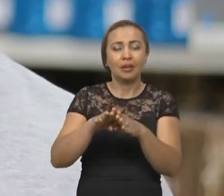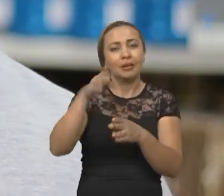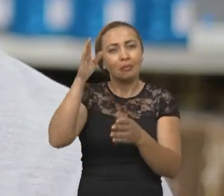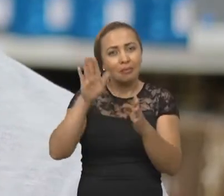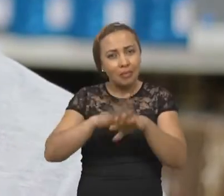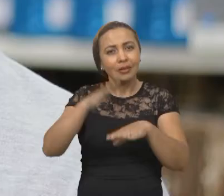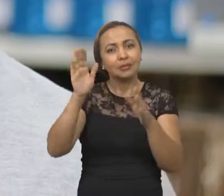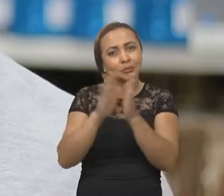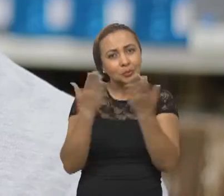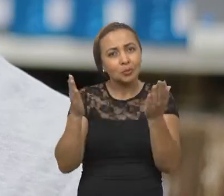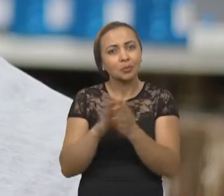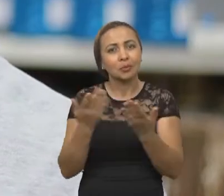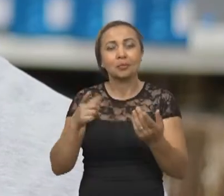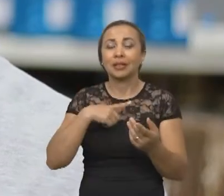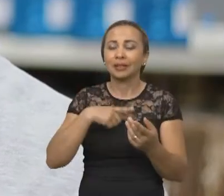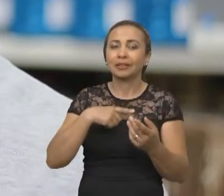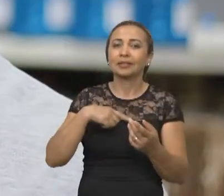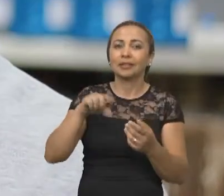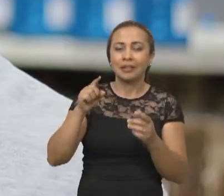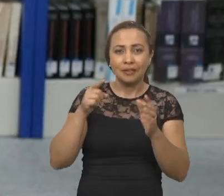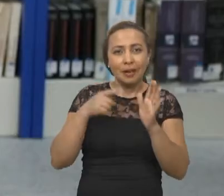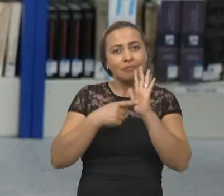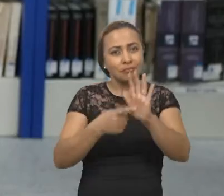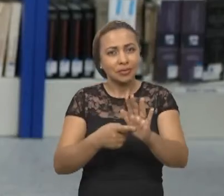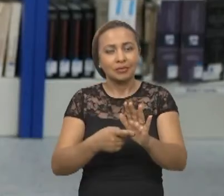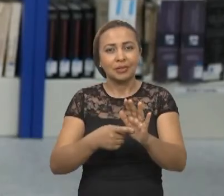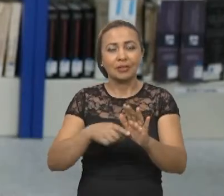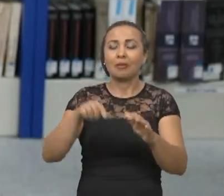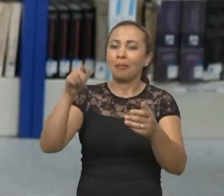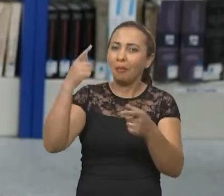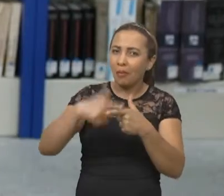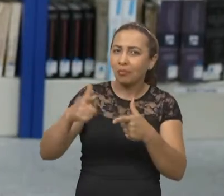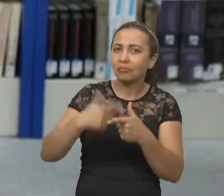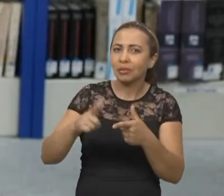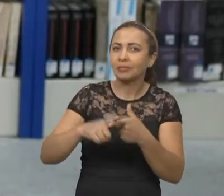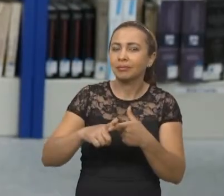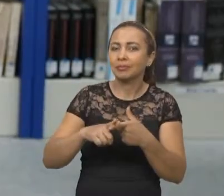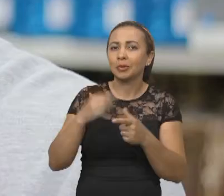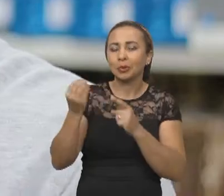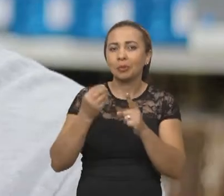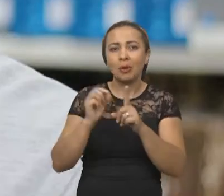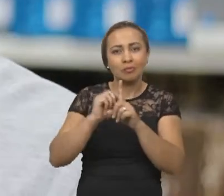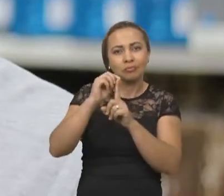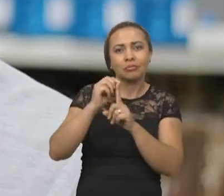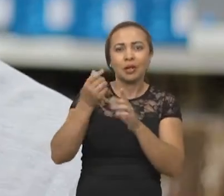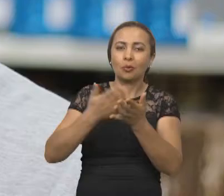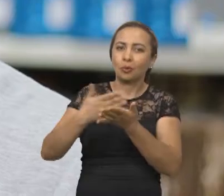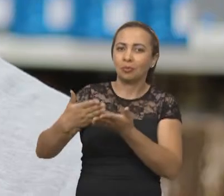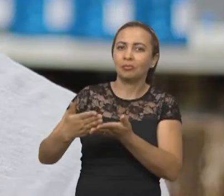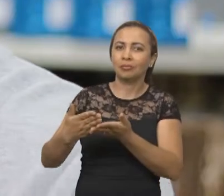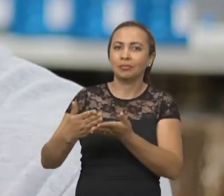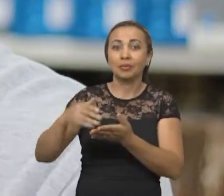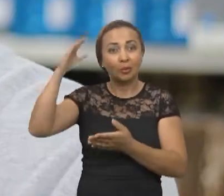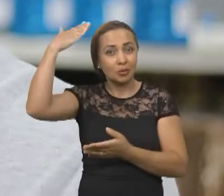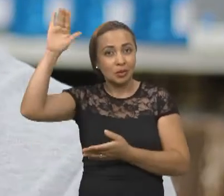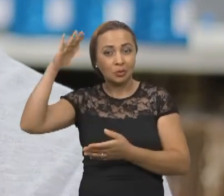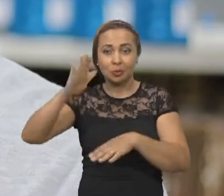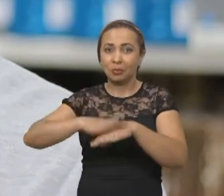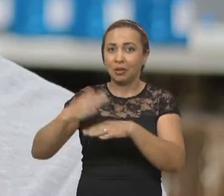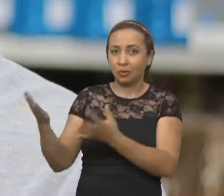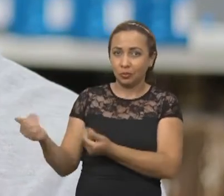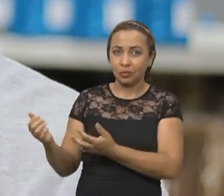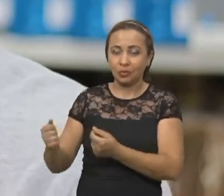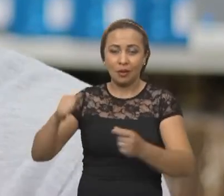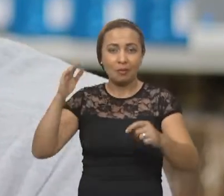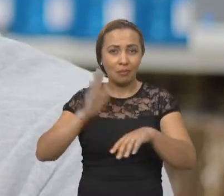socioeconômico foram também aqueles que tiveram indicadores prejudicados, como já era a nossa hipótese inicial. Então, a gente viu que os adultos mais jovens